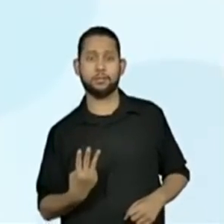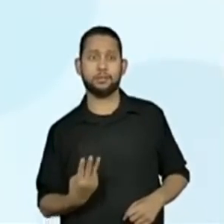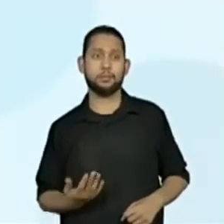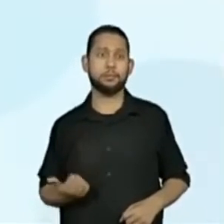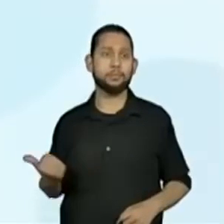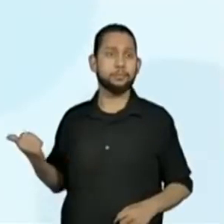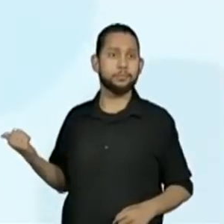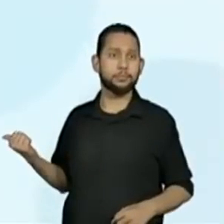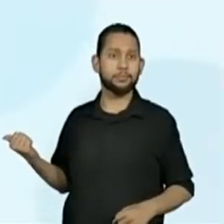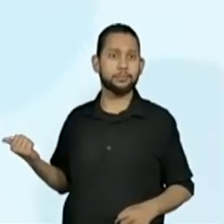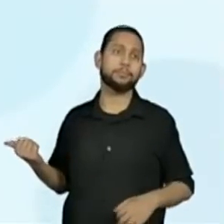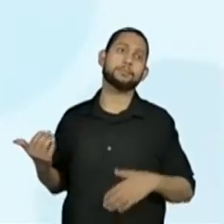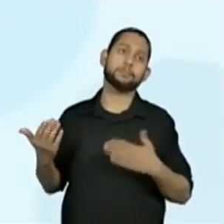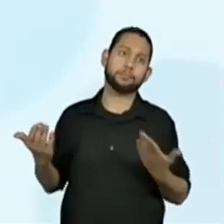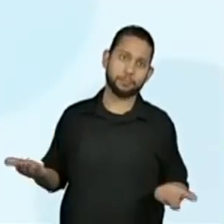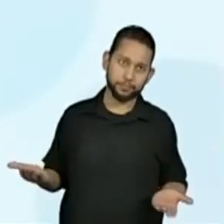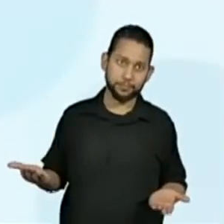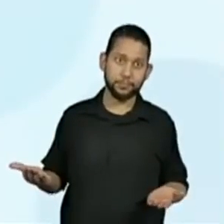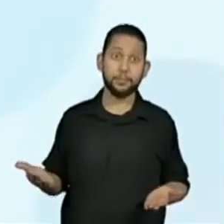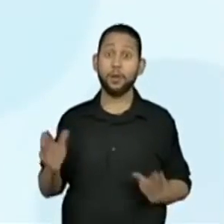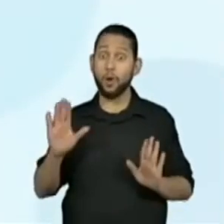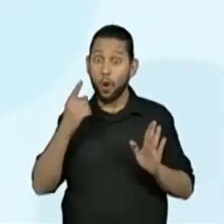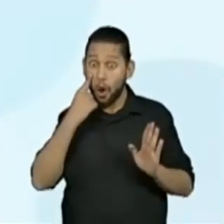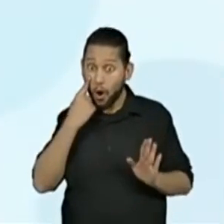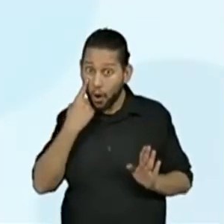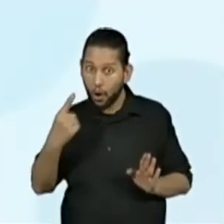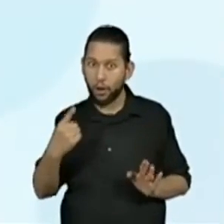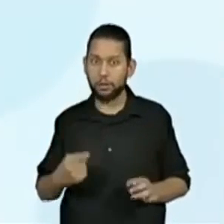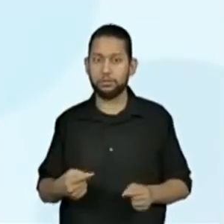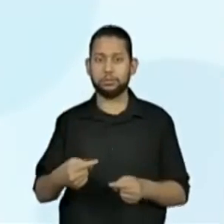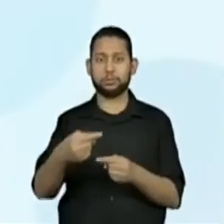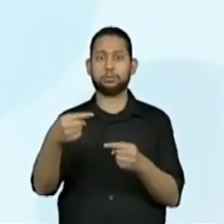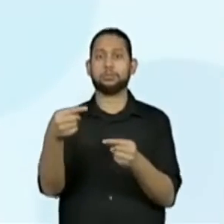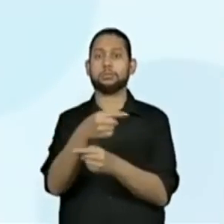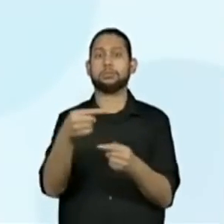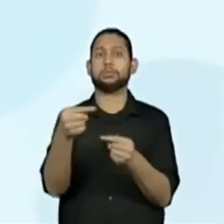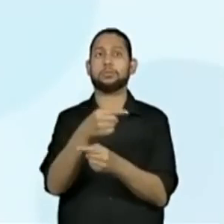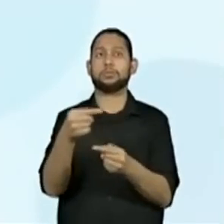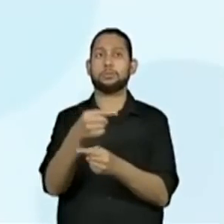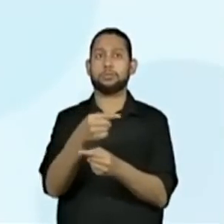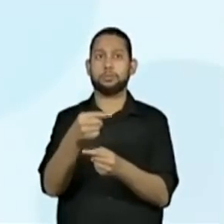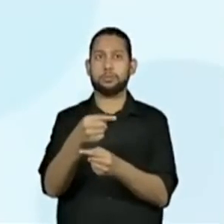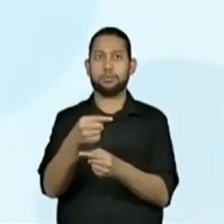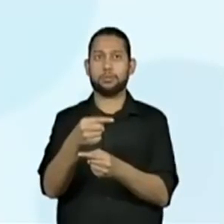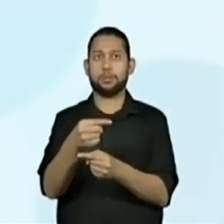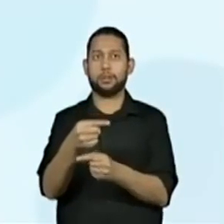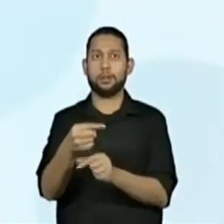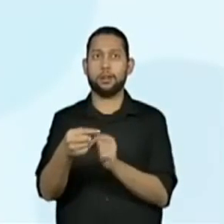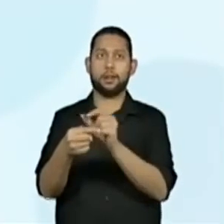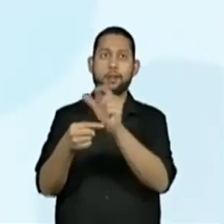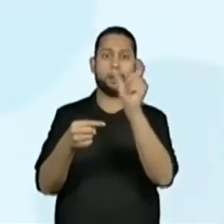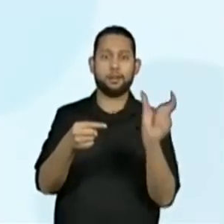Ah, tem o 23 aqui. Então, eu sei que do lado